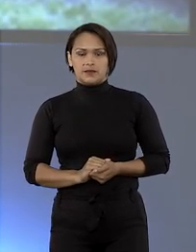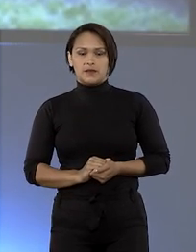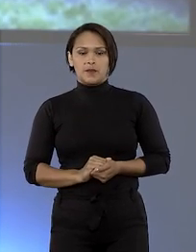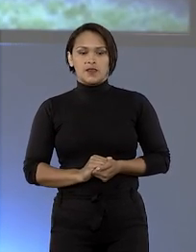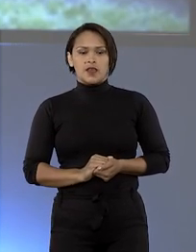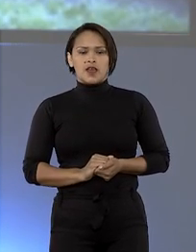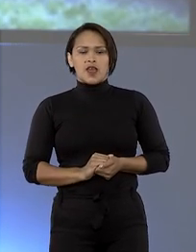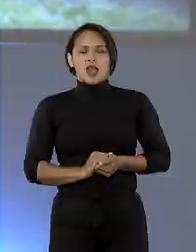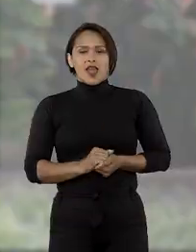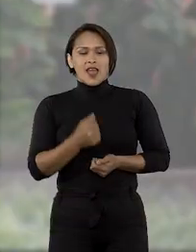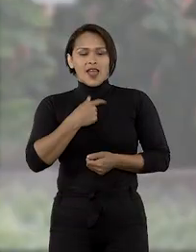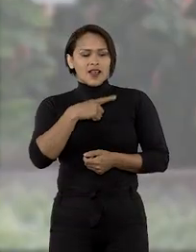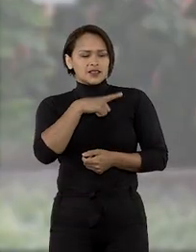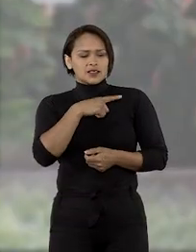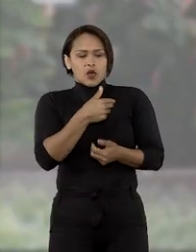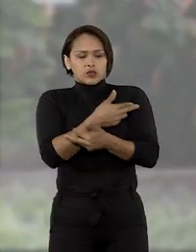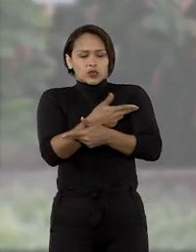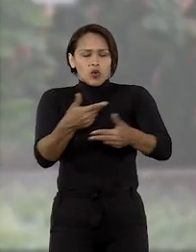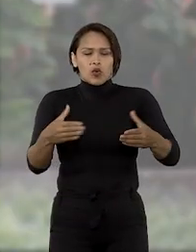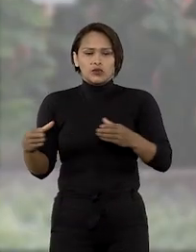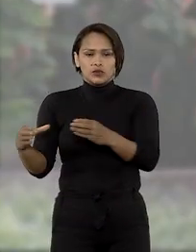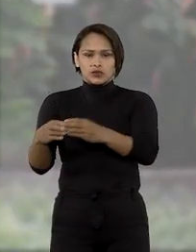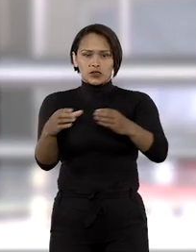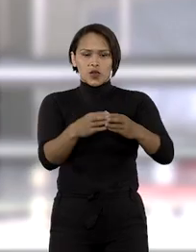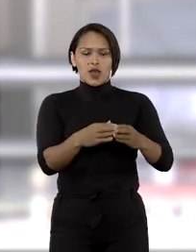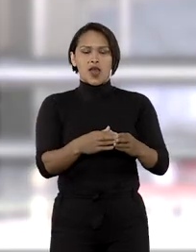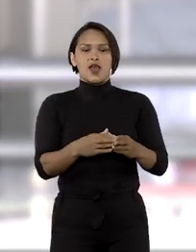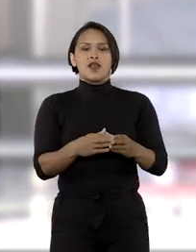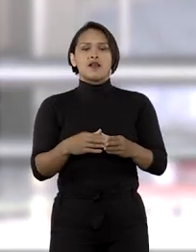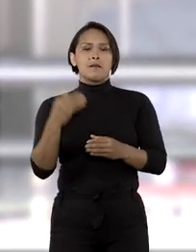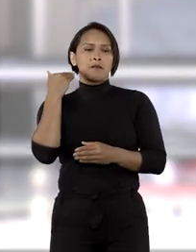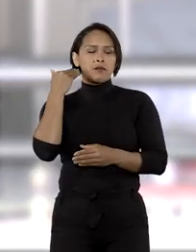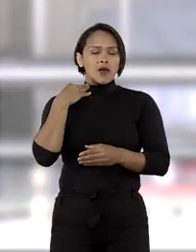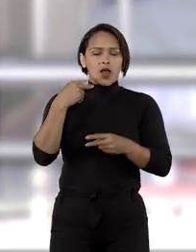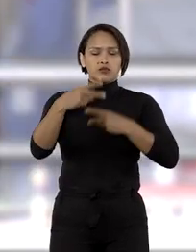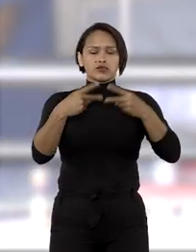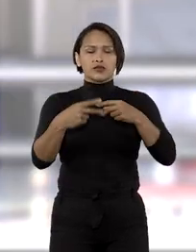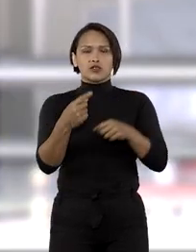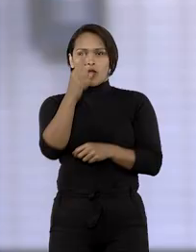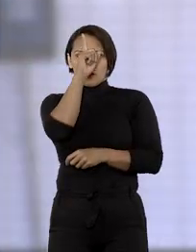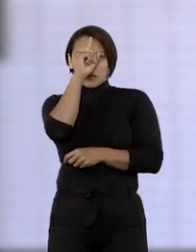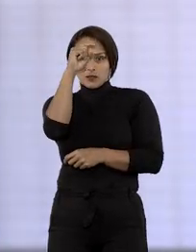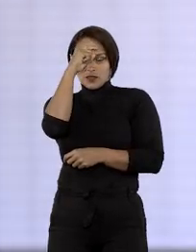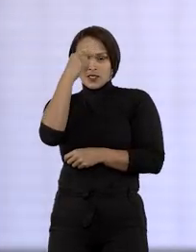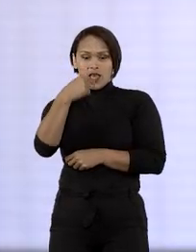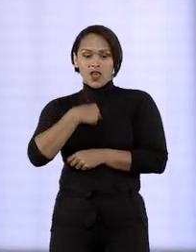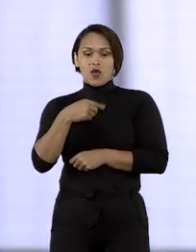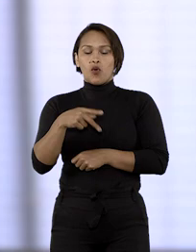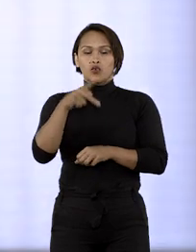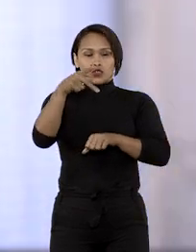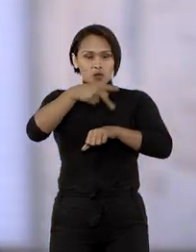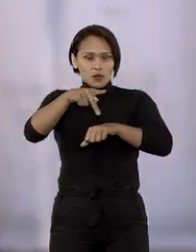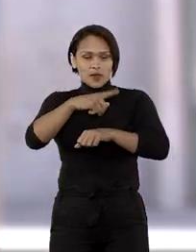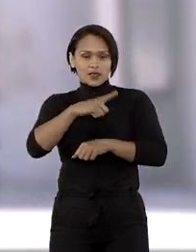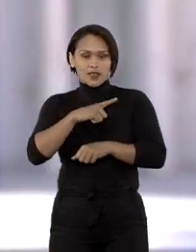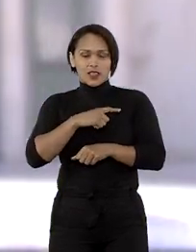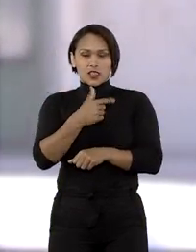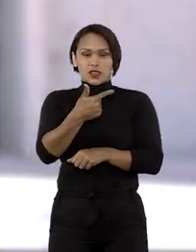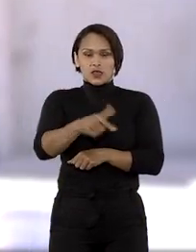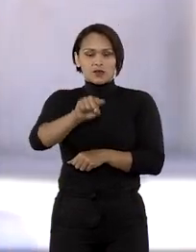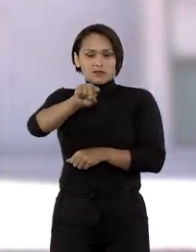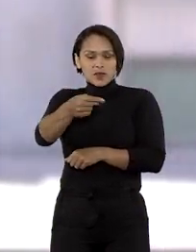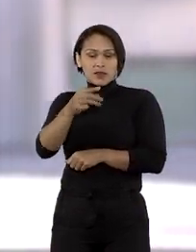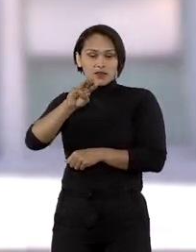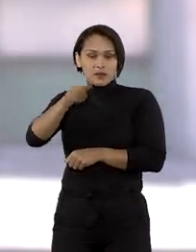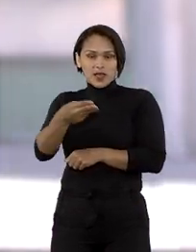Eles estão em praticamente todos os locais, como bancos, shoppings e hospitais. O país tem hoje mais de 2 milhões